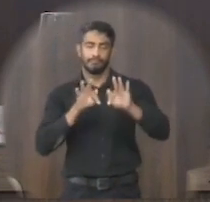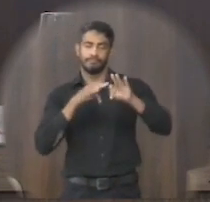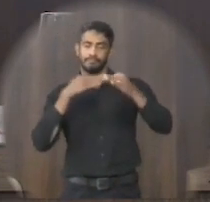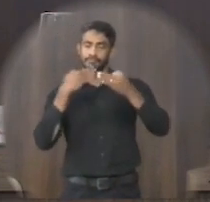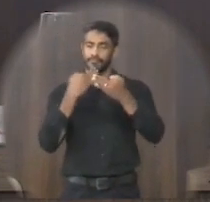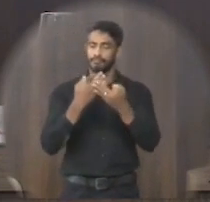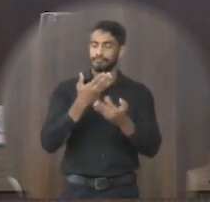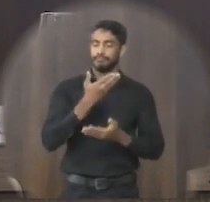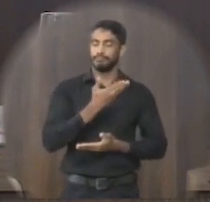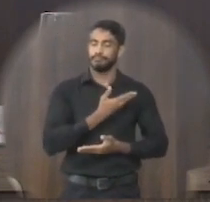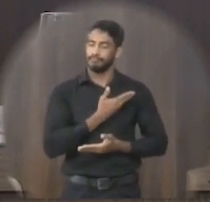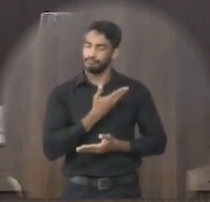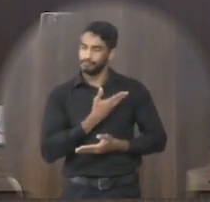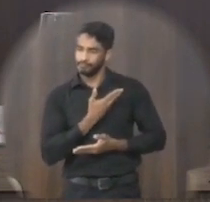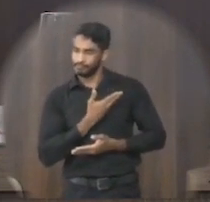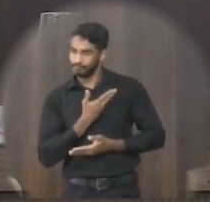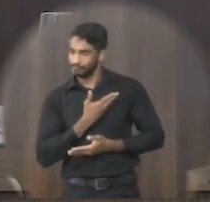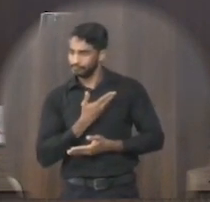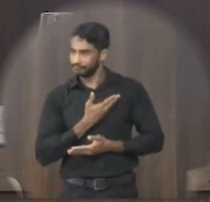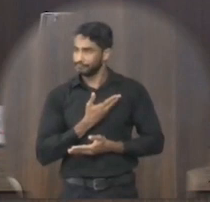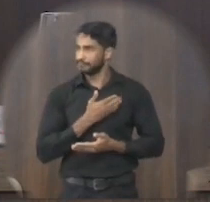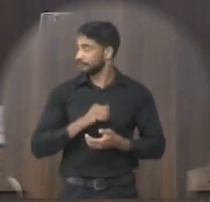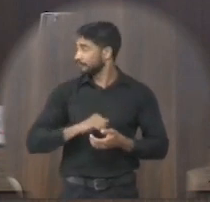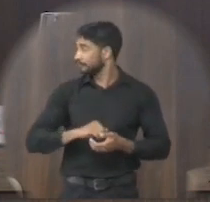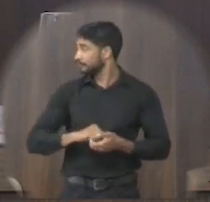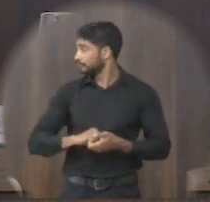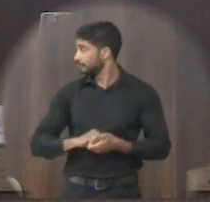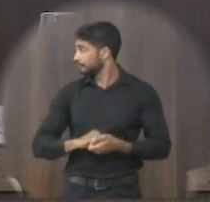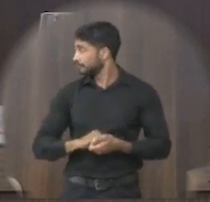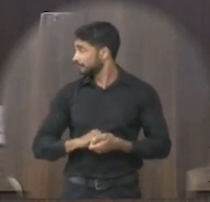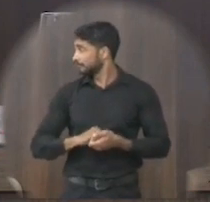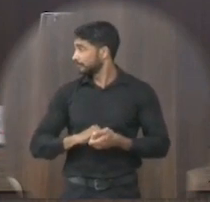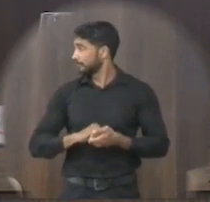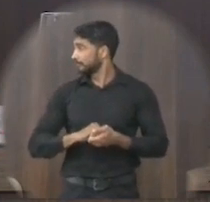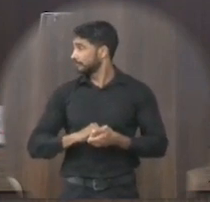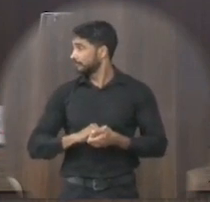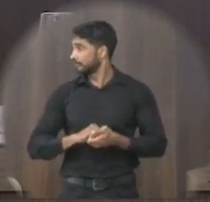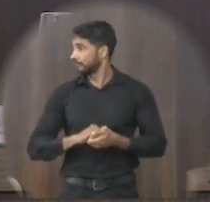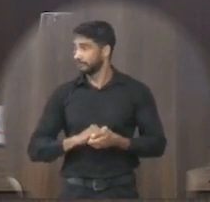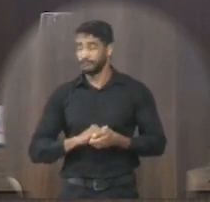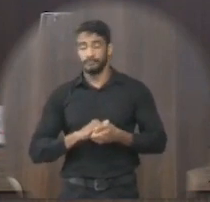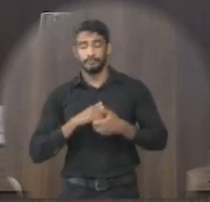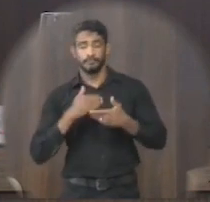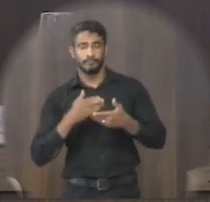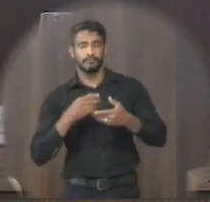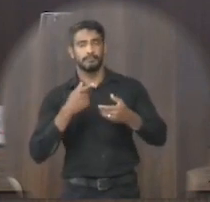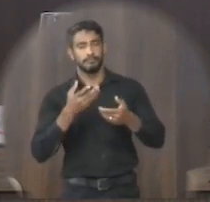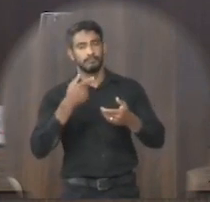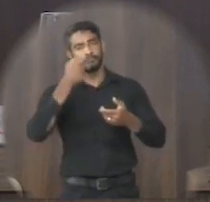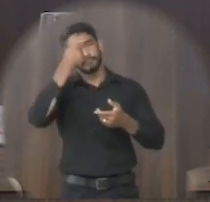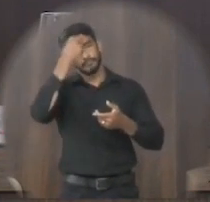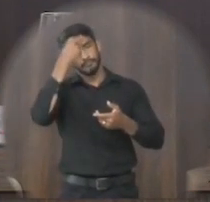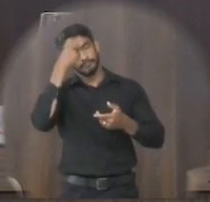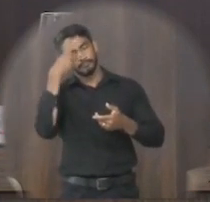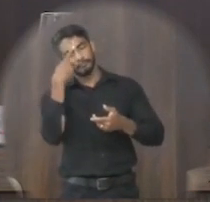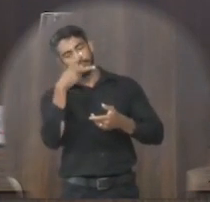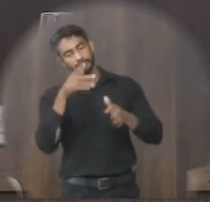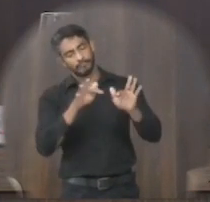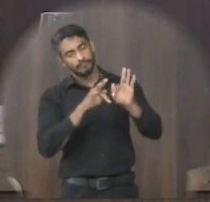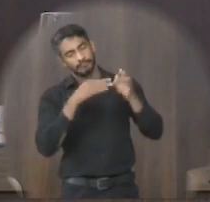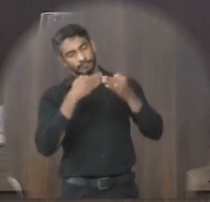mãe de Micaele policial penal e sogra do capitão Guilherme Rodrigues Santos solicito que seja dada ciência à família